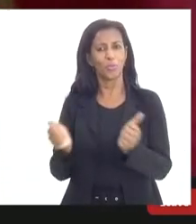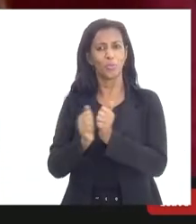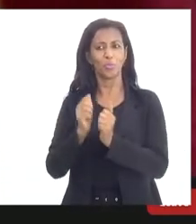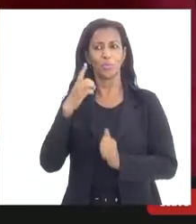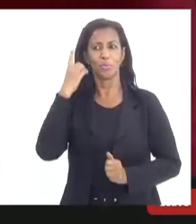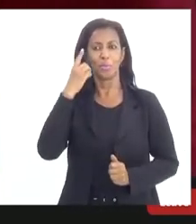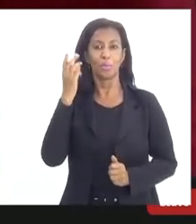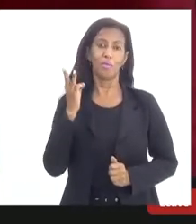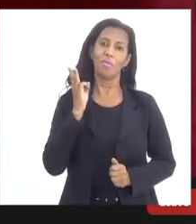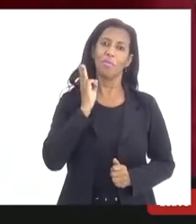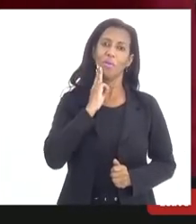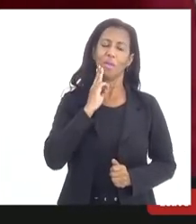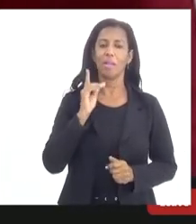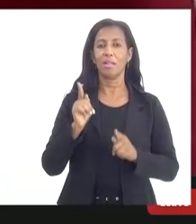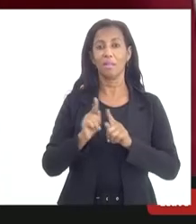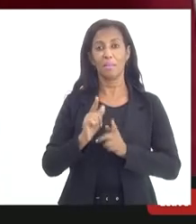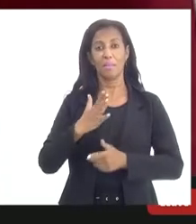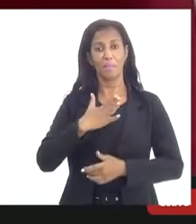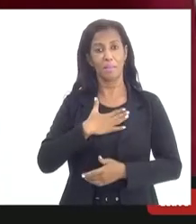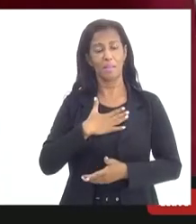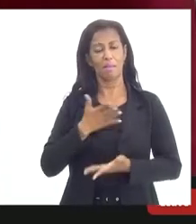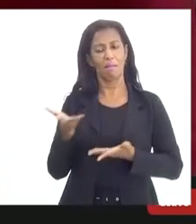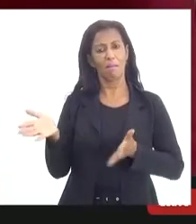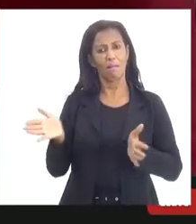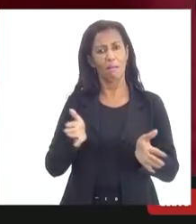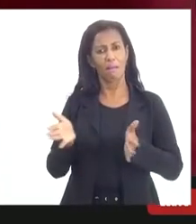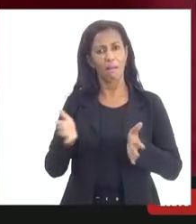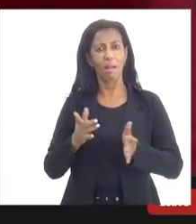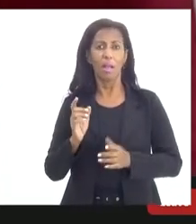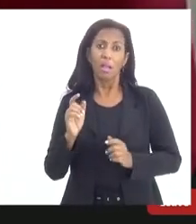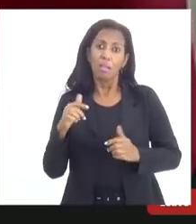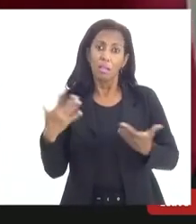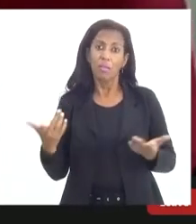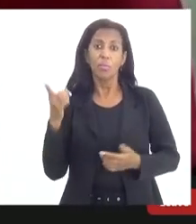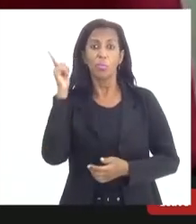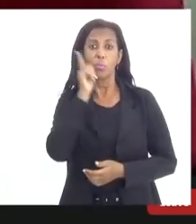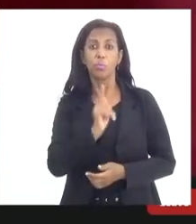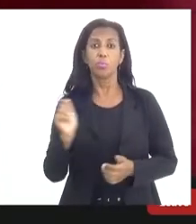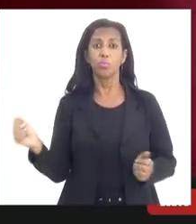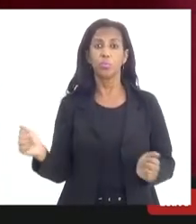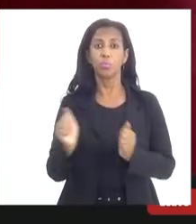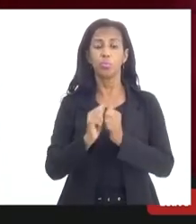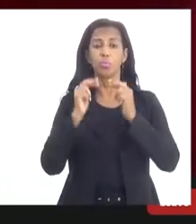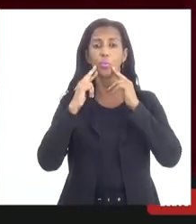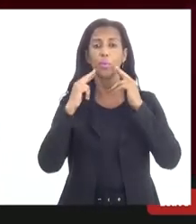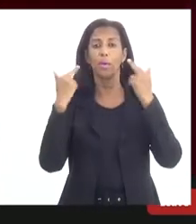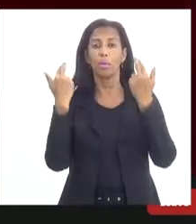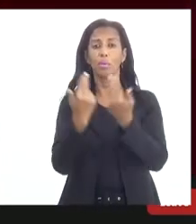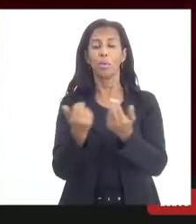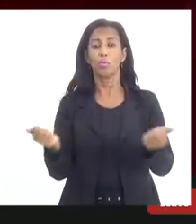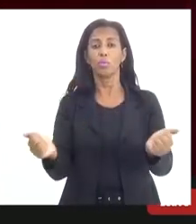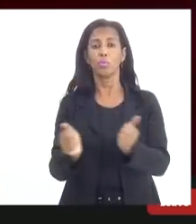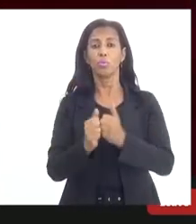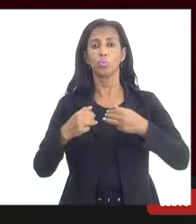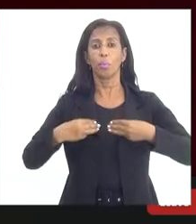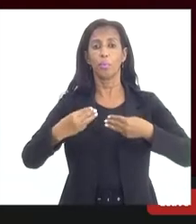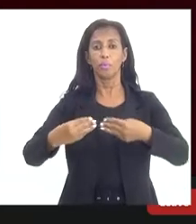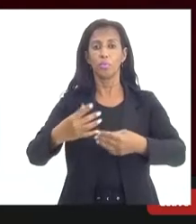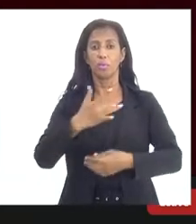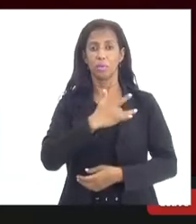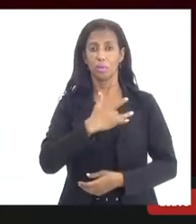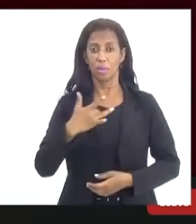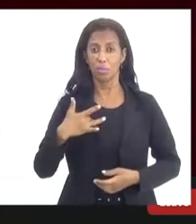e minha talvez a gente pudesse não só buscar uma audiência no Ministério da Saúde mas quem